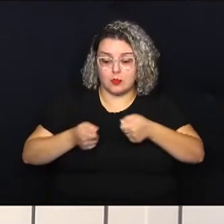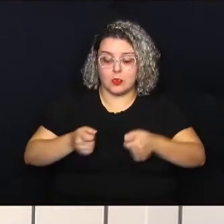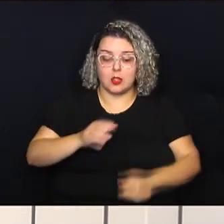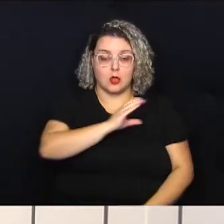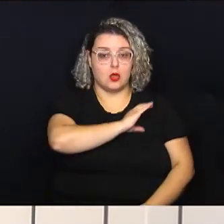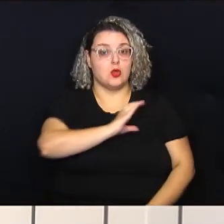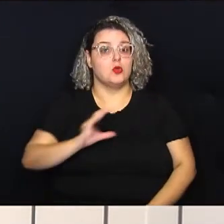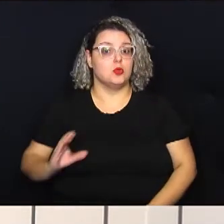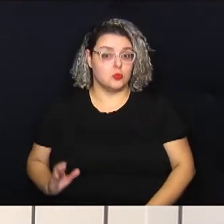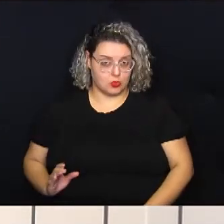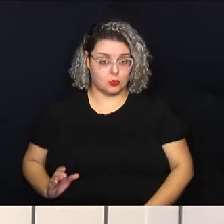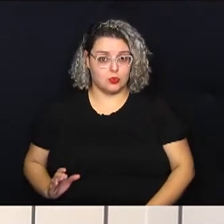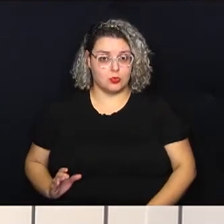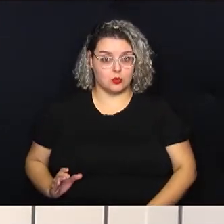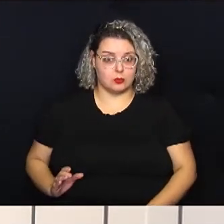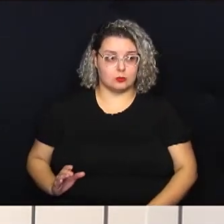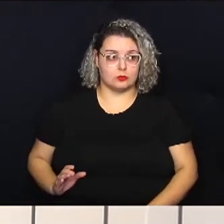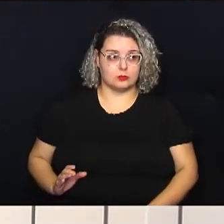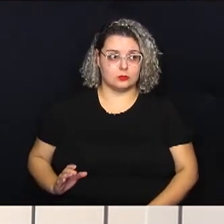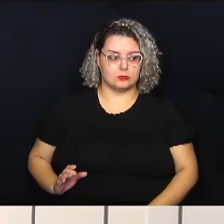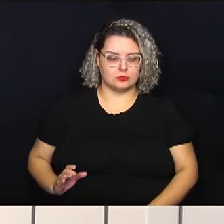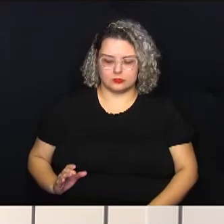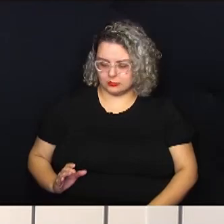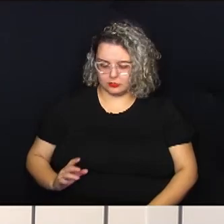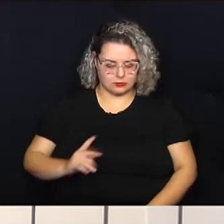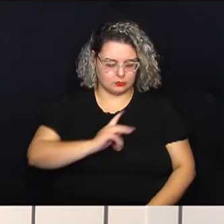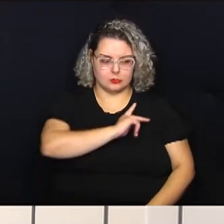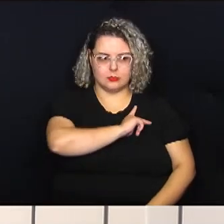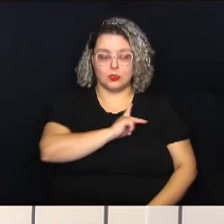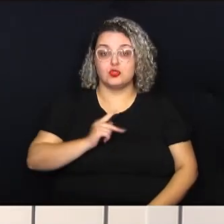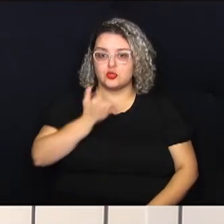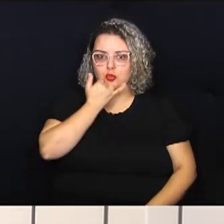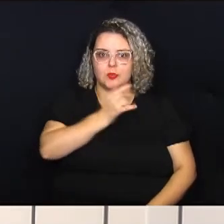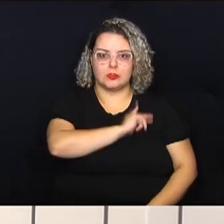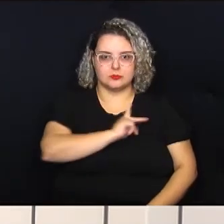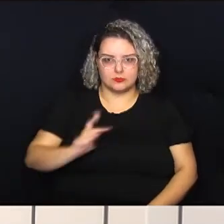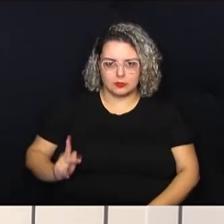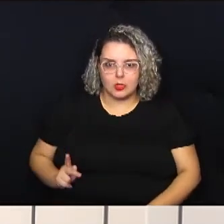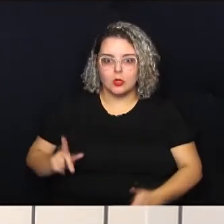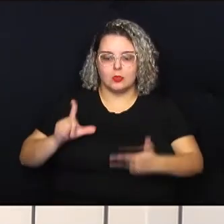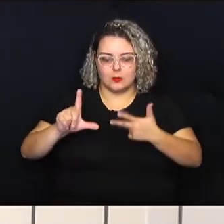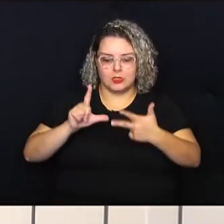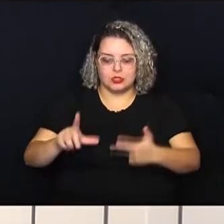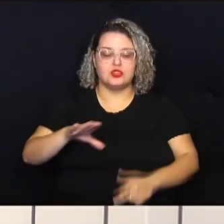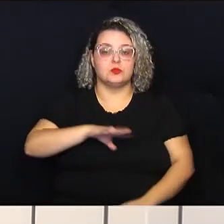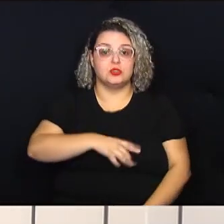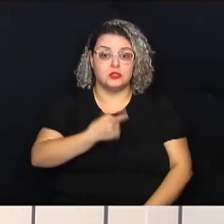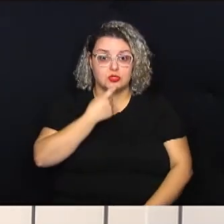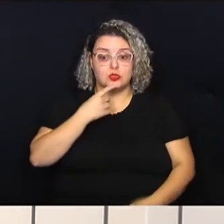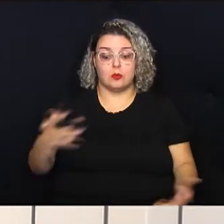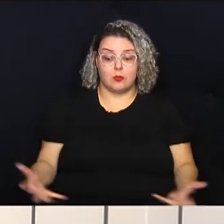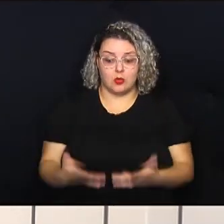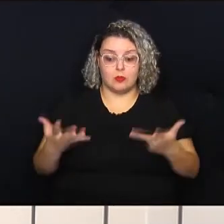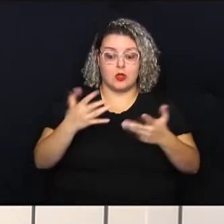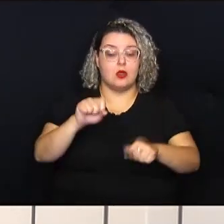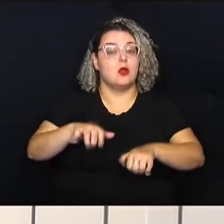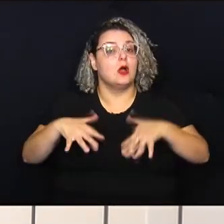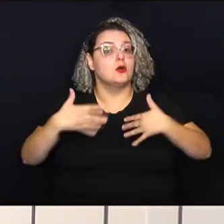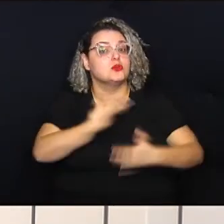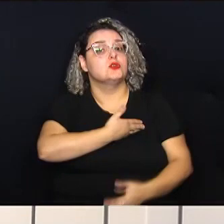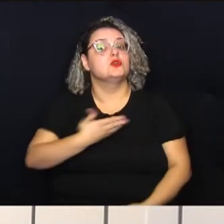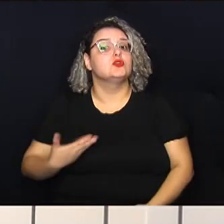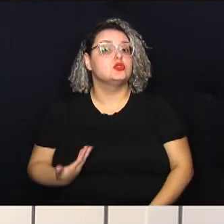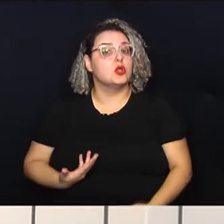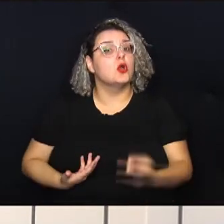da Câmara de Campinas, o vereador Luiz Rossini, o Legislativo campineiro promoveu a audiência pública para debater